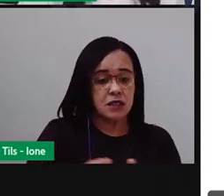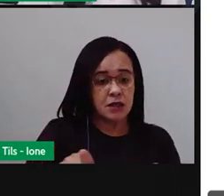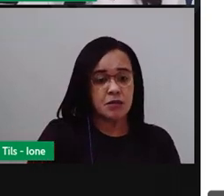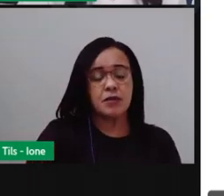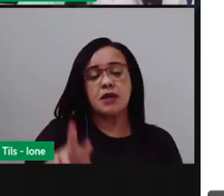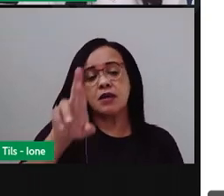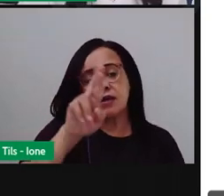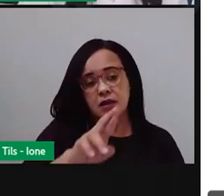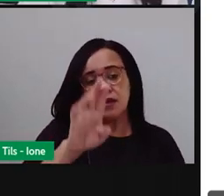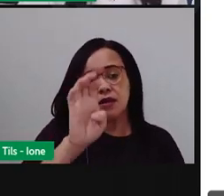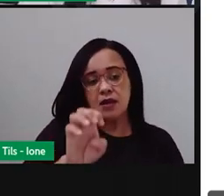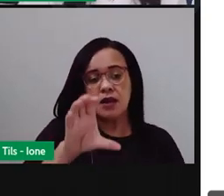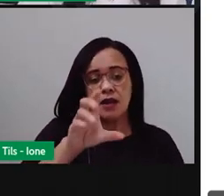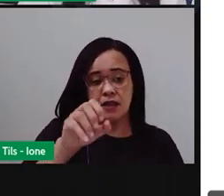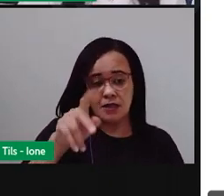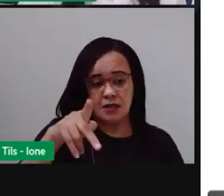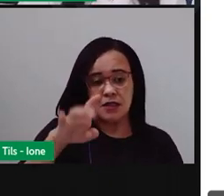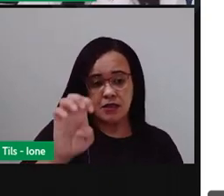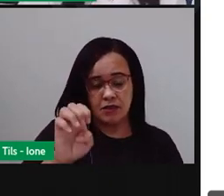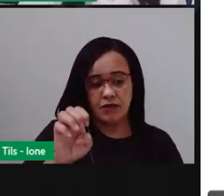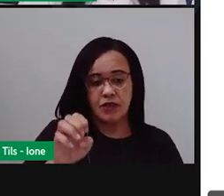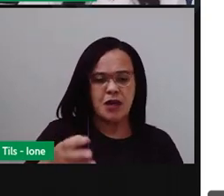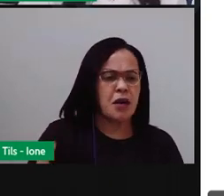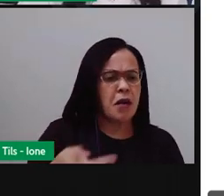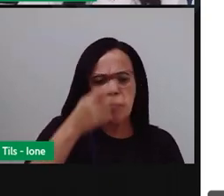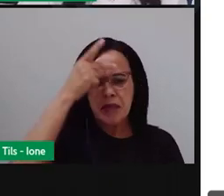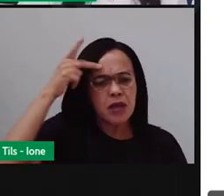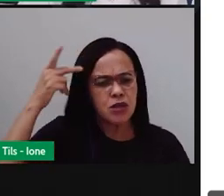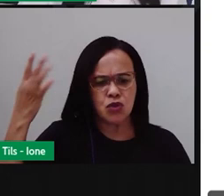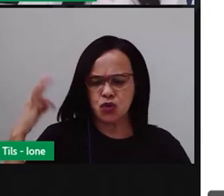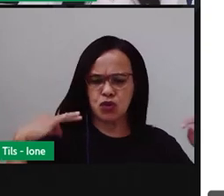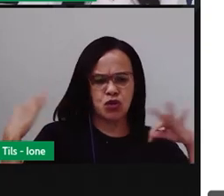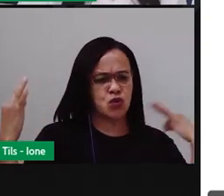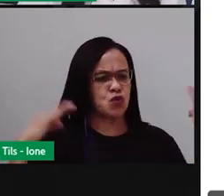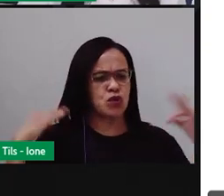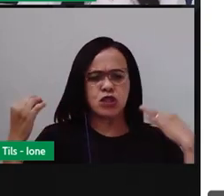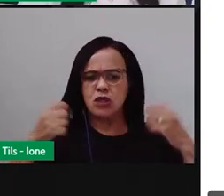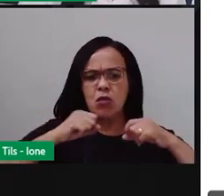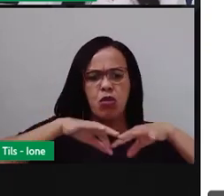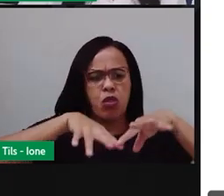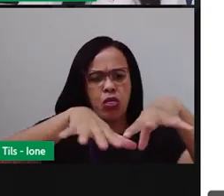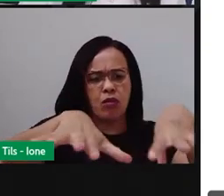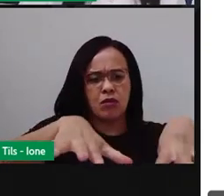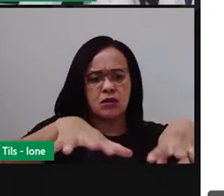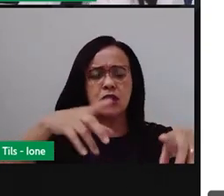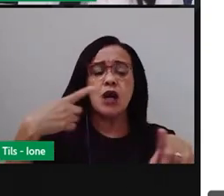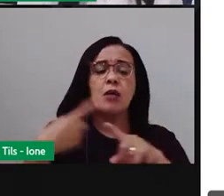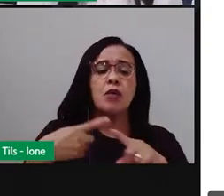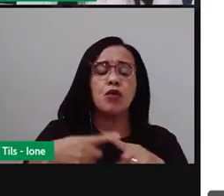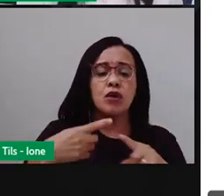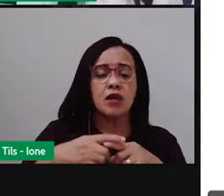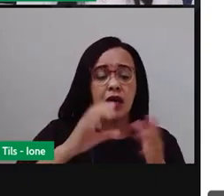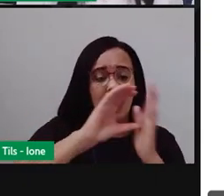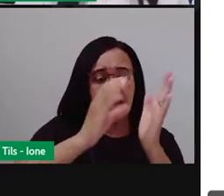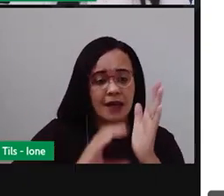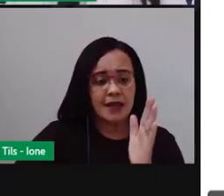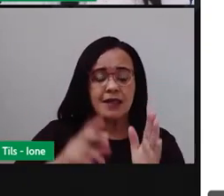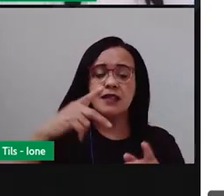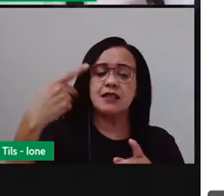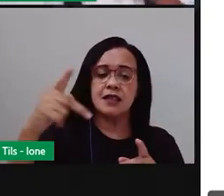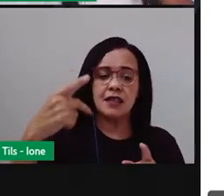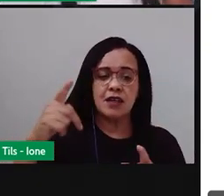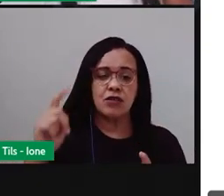atraídos para o Carnaval Nordestino, que se caracteriza pela riqueza e alegria do sul de um.